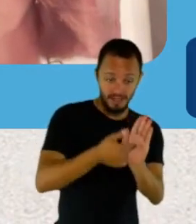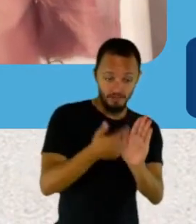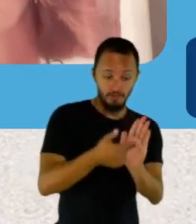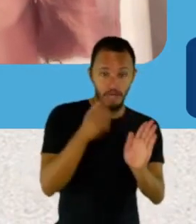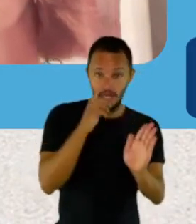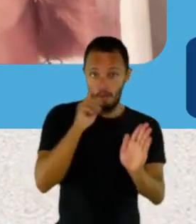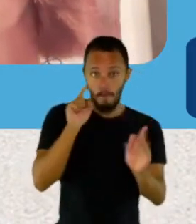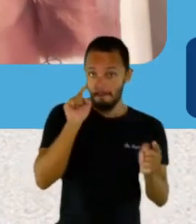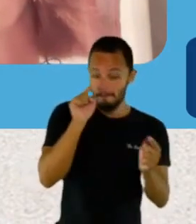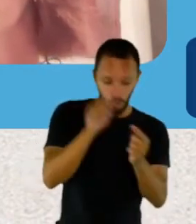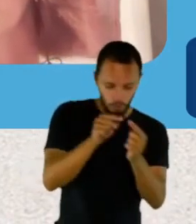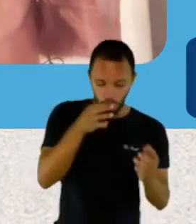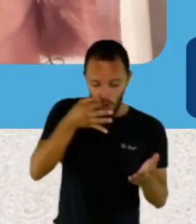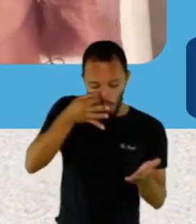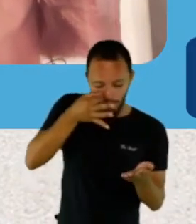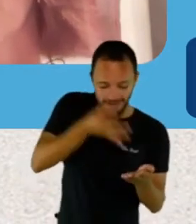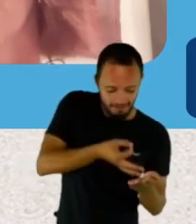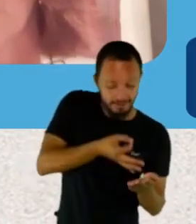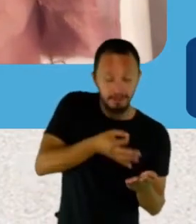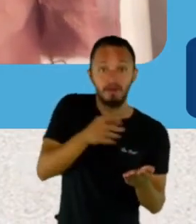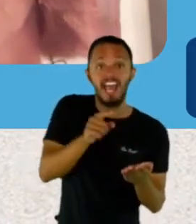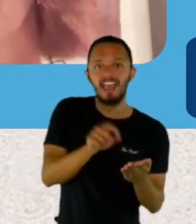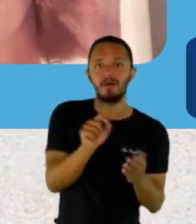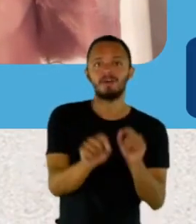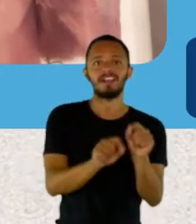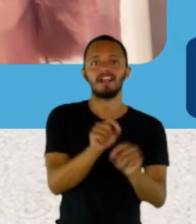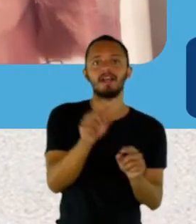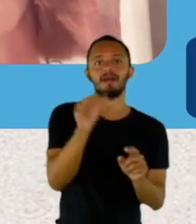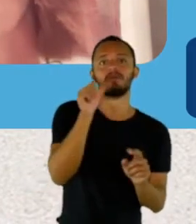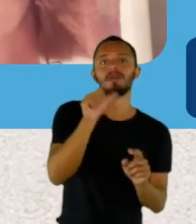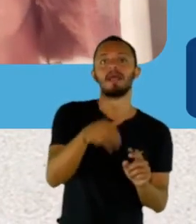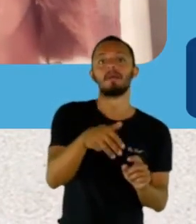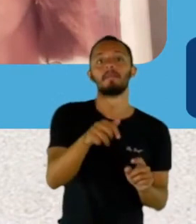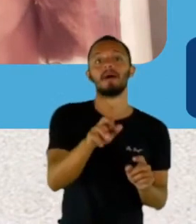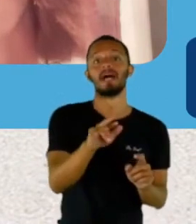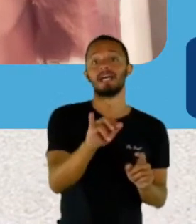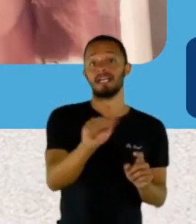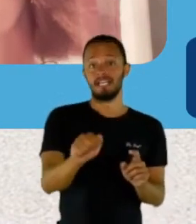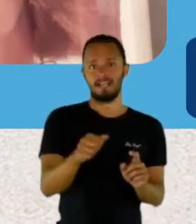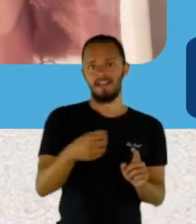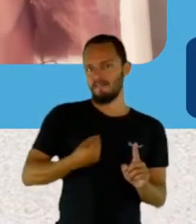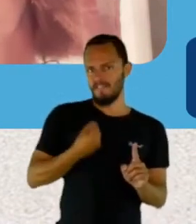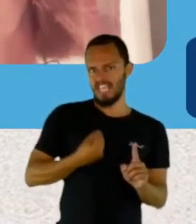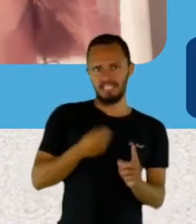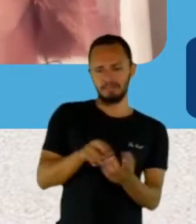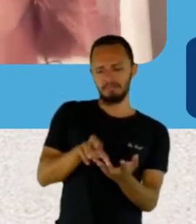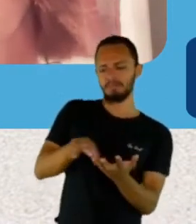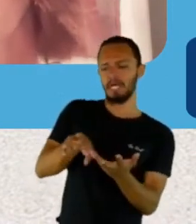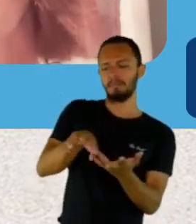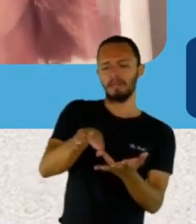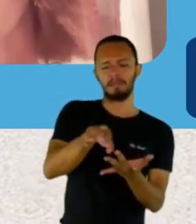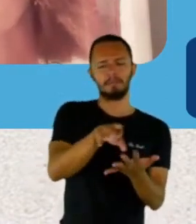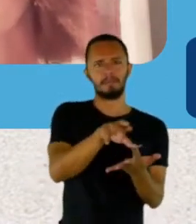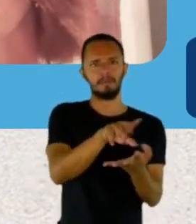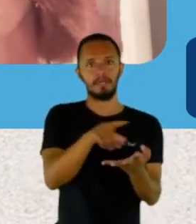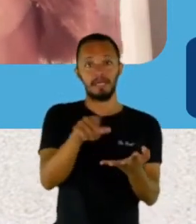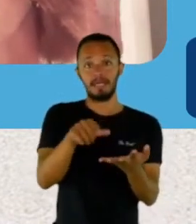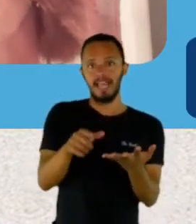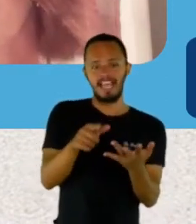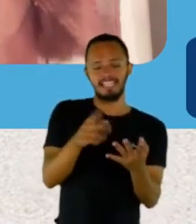autênticas as vidas das Marias que ela retrata. Serão sempre as que Carol Meira encontrou,